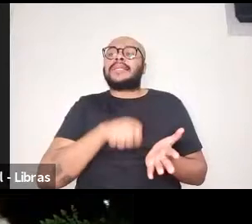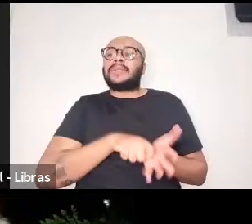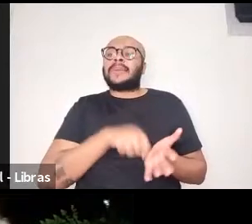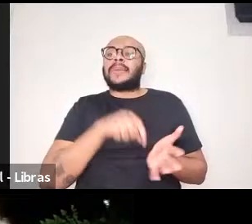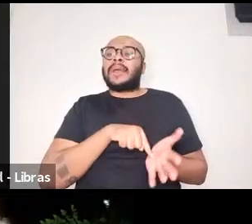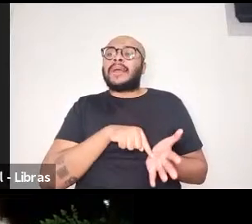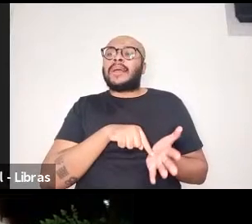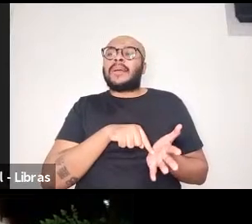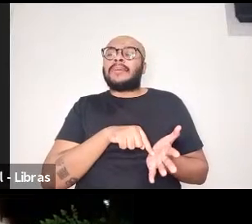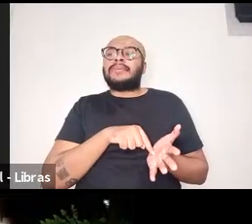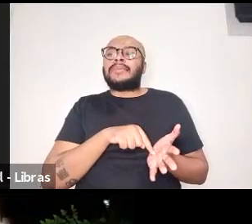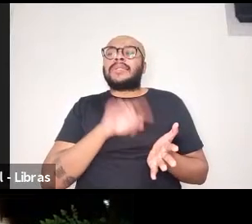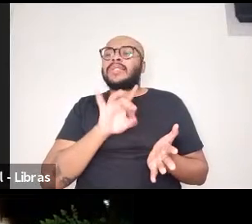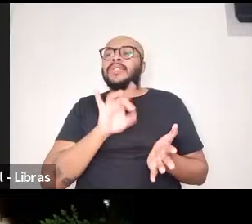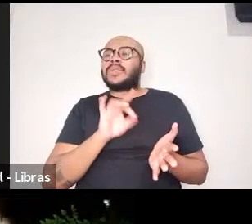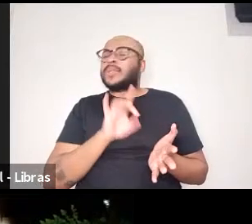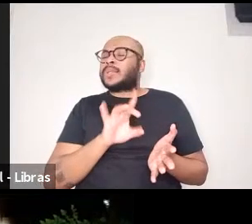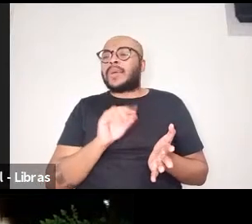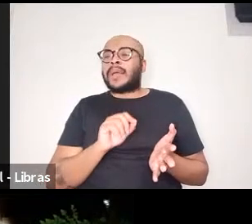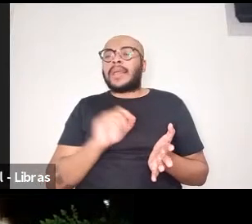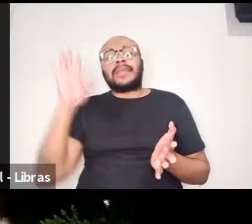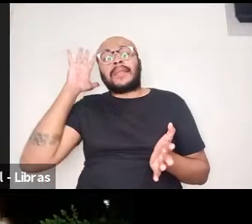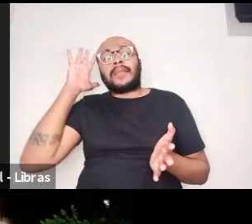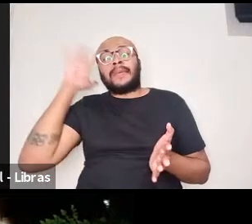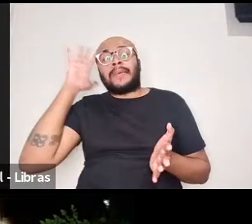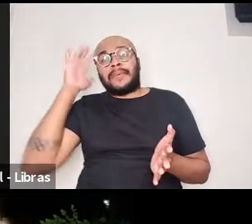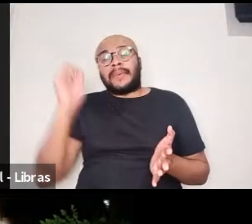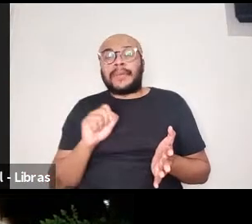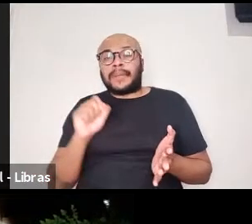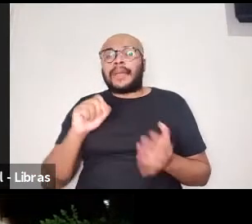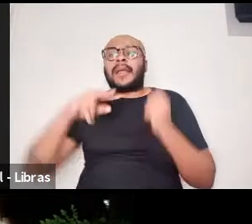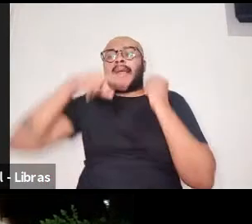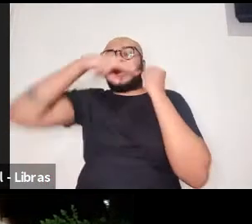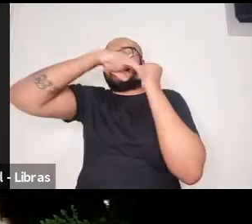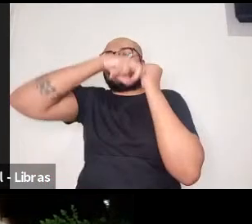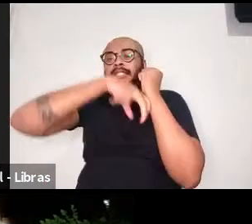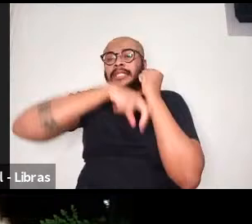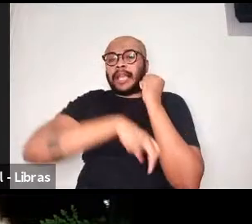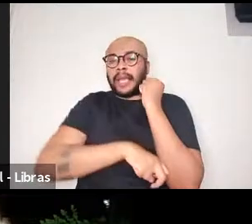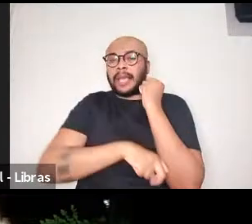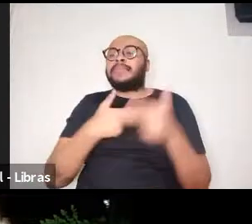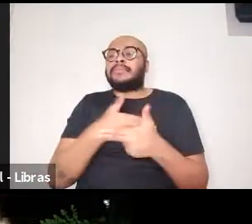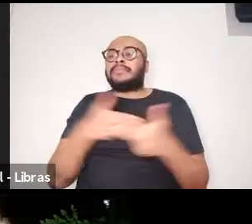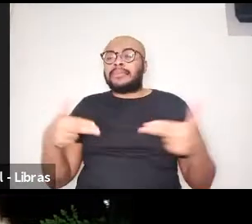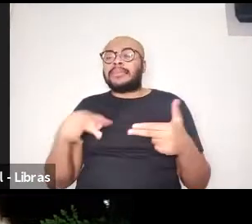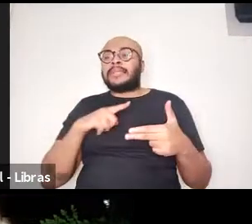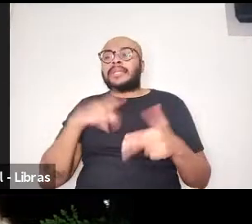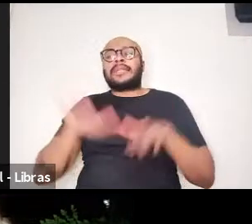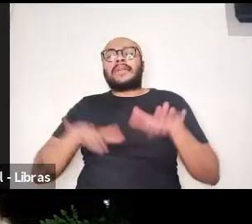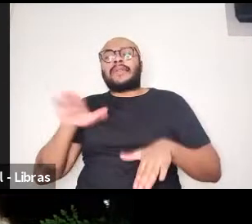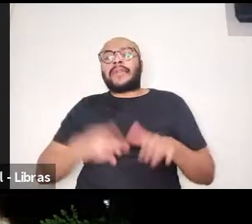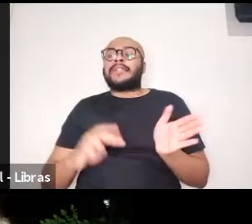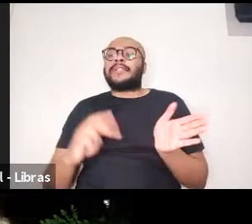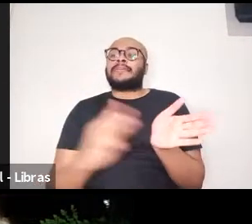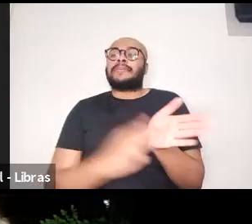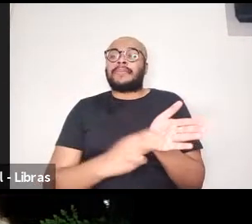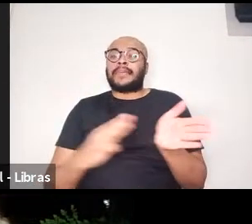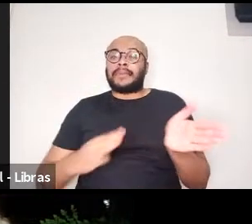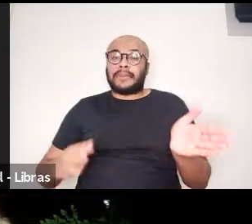para além das adesões teóricas e epistemológicas e talvez até metodológicas,